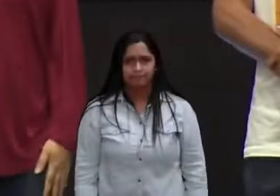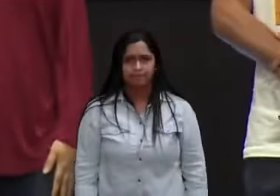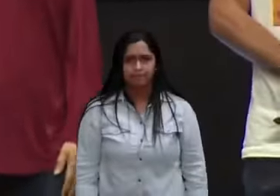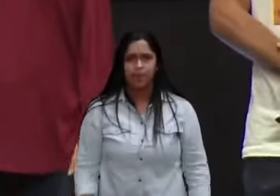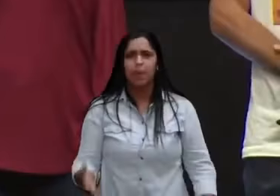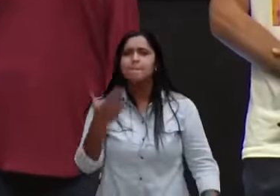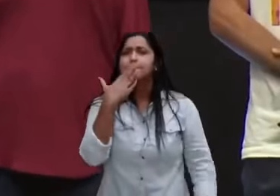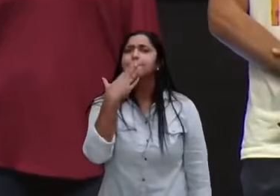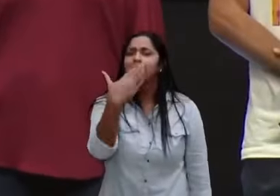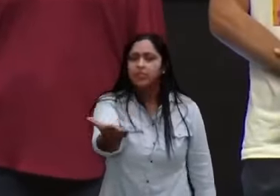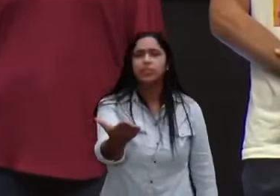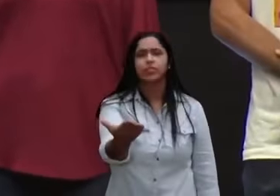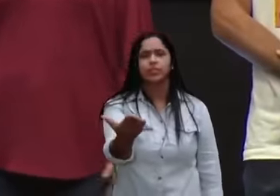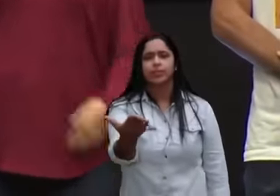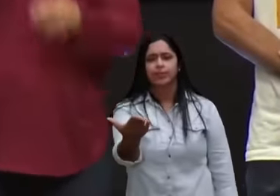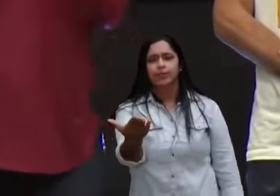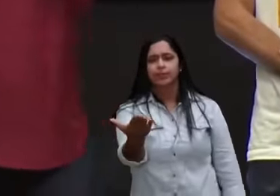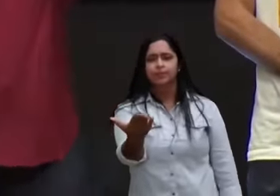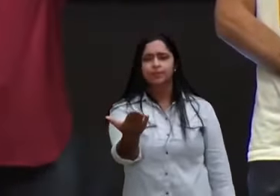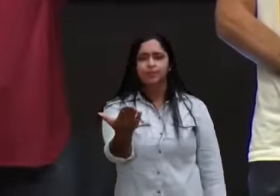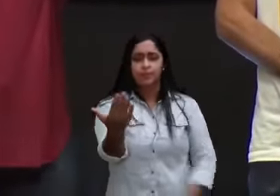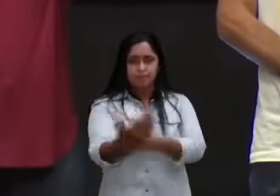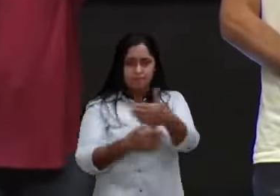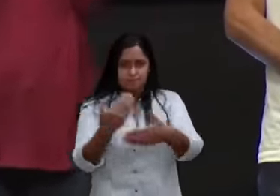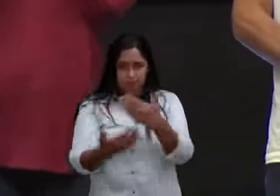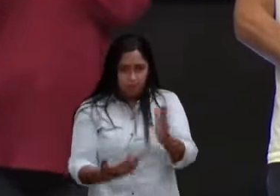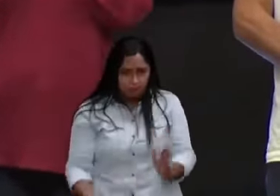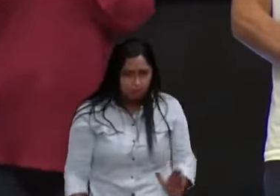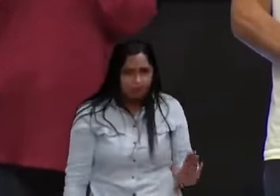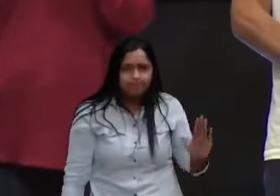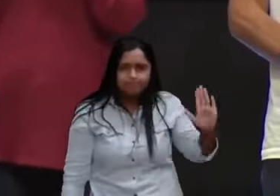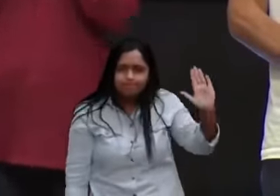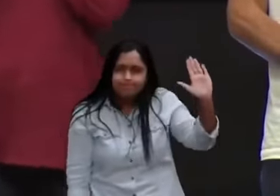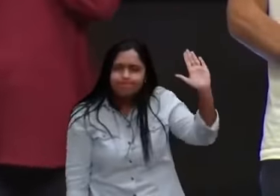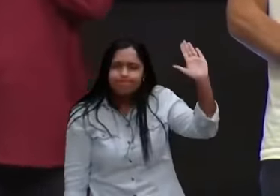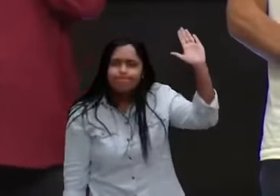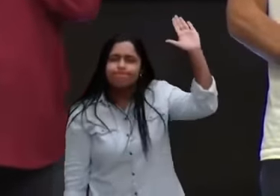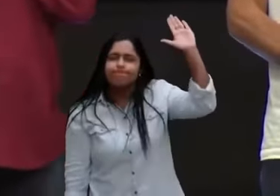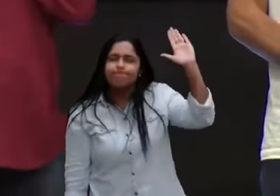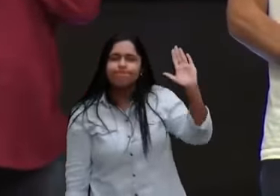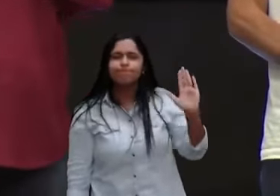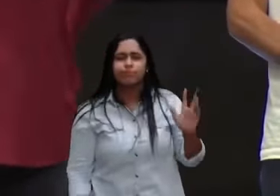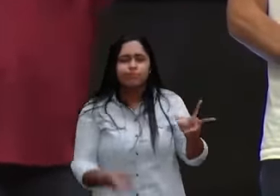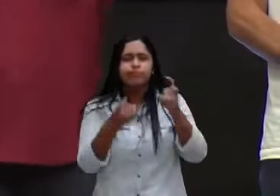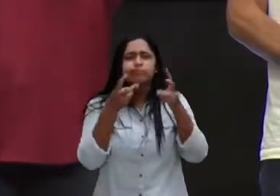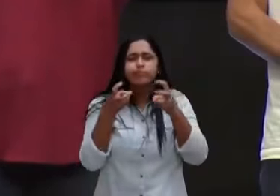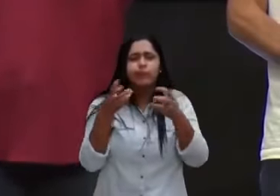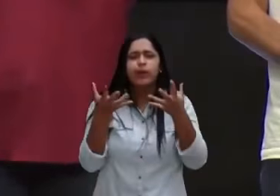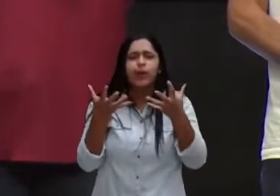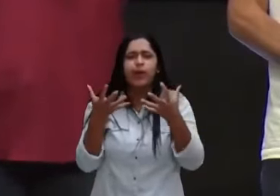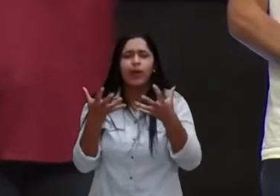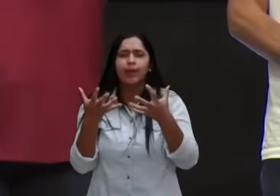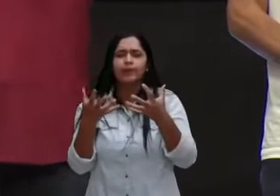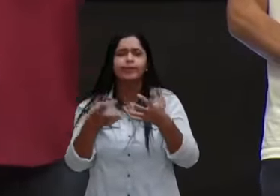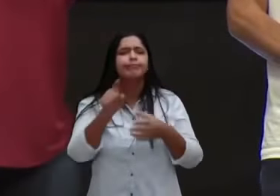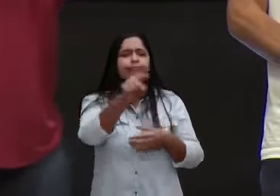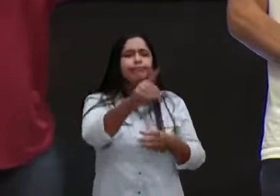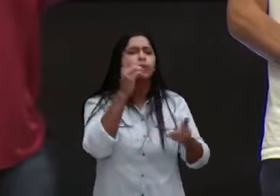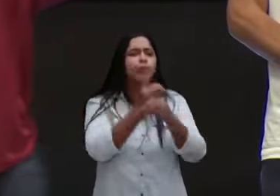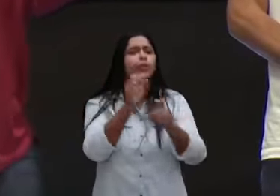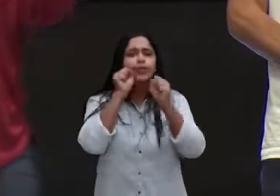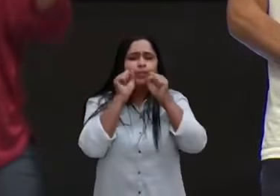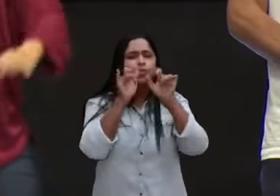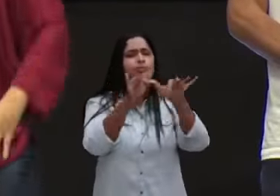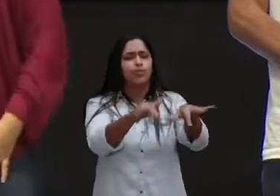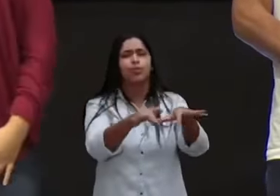sua mão, e abaixasse em seguida, eu queria orar por você, tem alguém, começando, Deus abençoe, tem mais alguém, Deus abençoe, pode